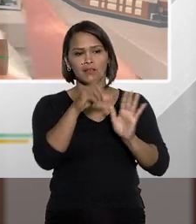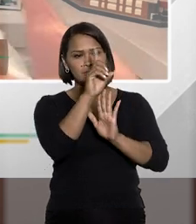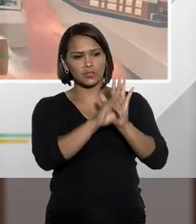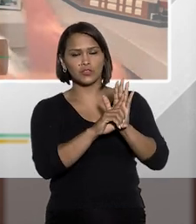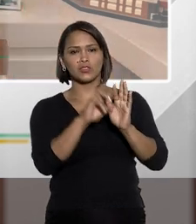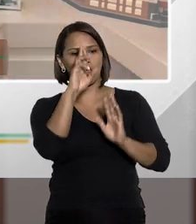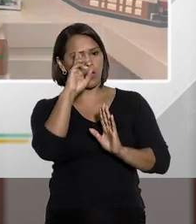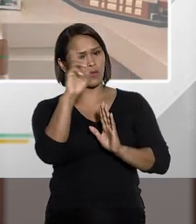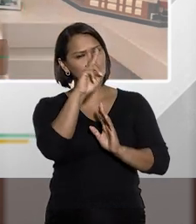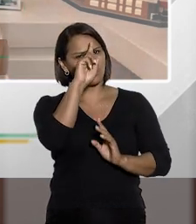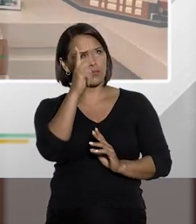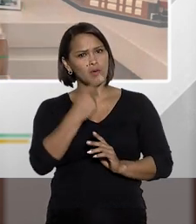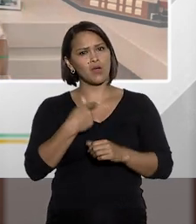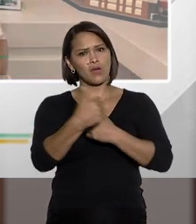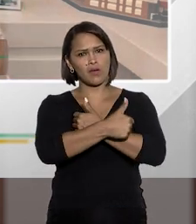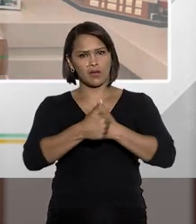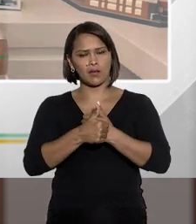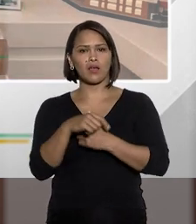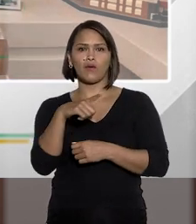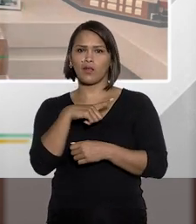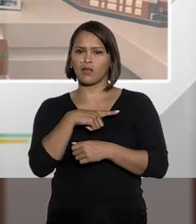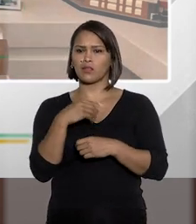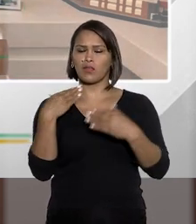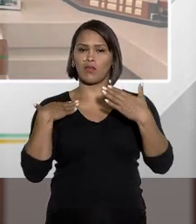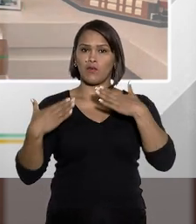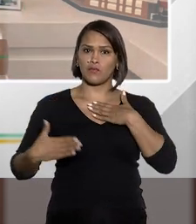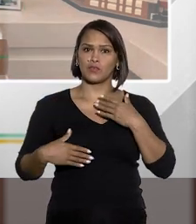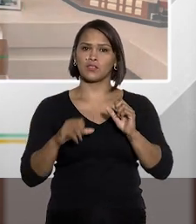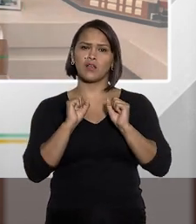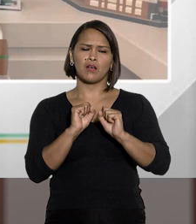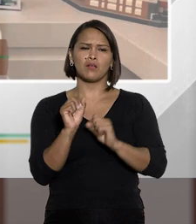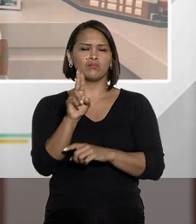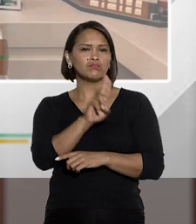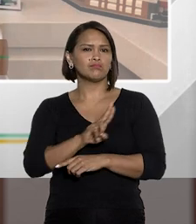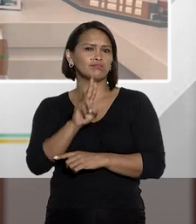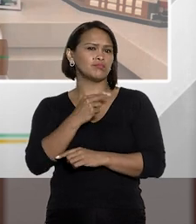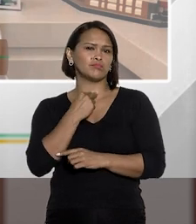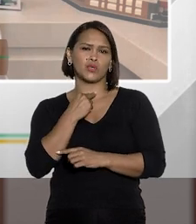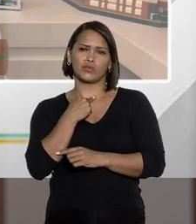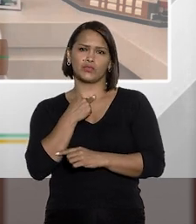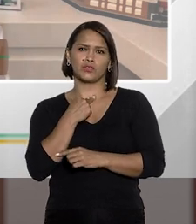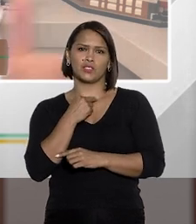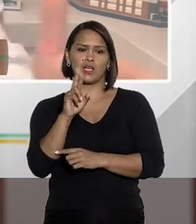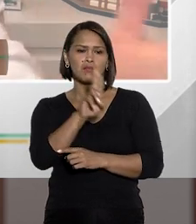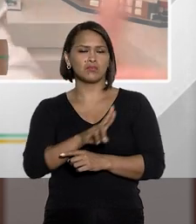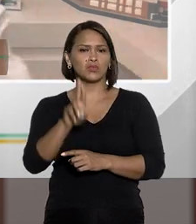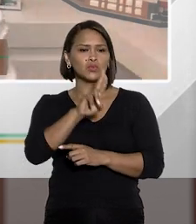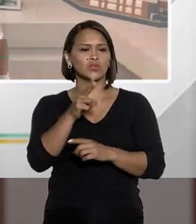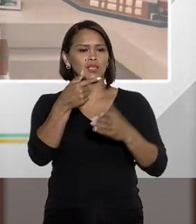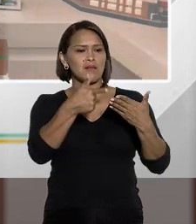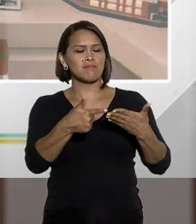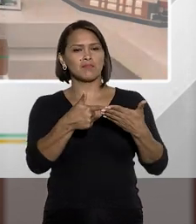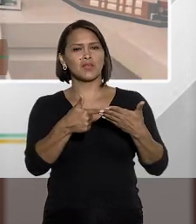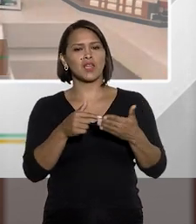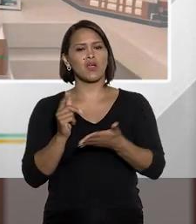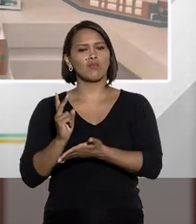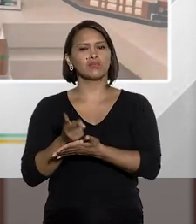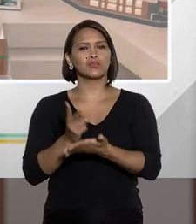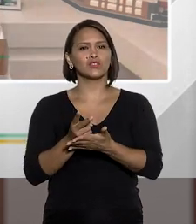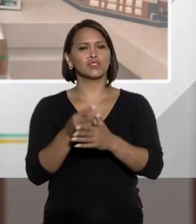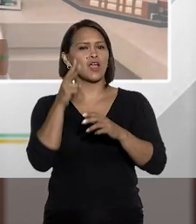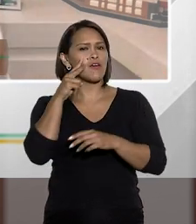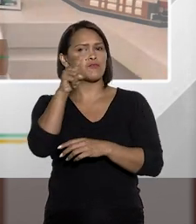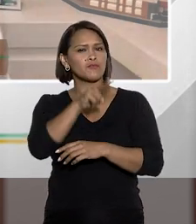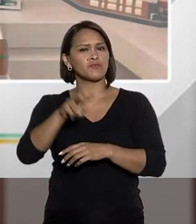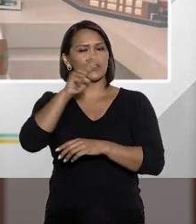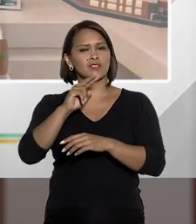tem direito ao respeito à sua integridade moral, à sua integridade física. Ela não pode ser usada como um mero objeto, aí no meu exemplo, para eu ganhar